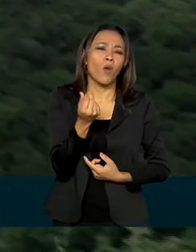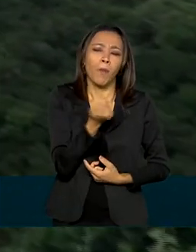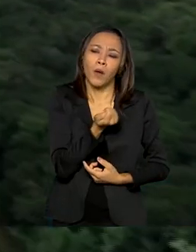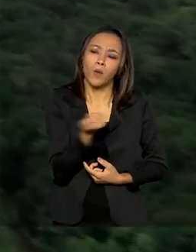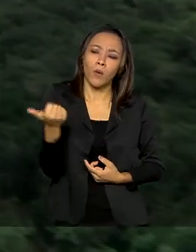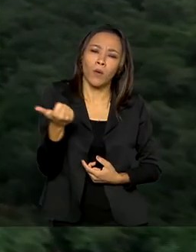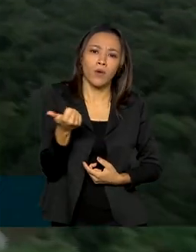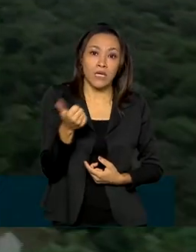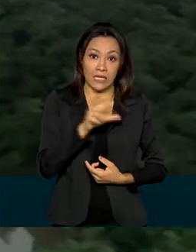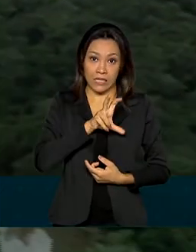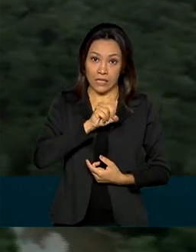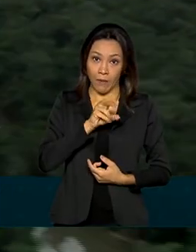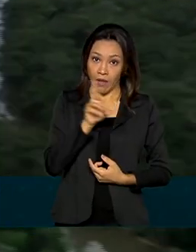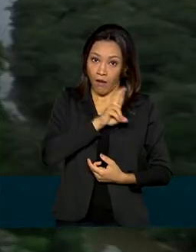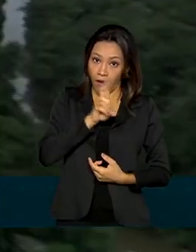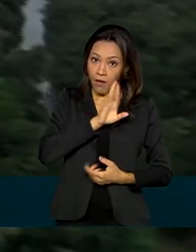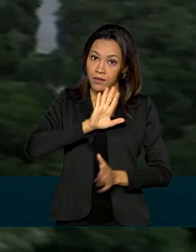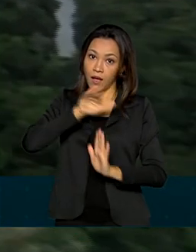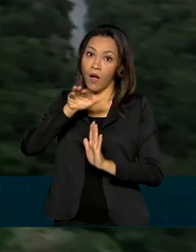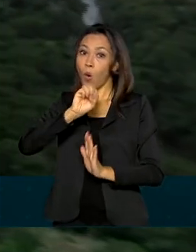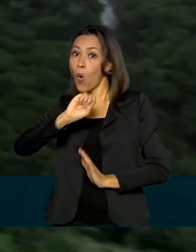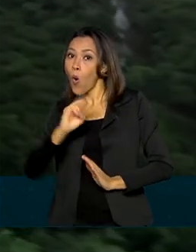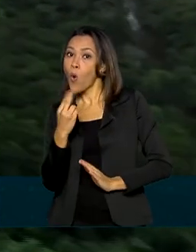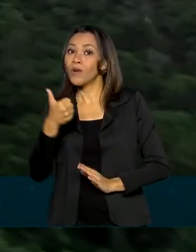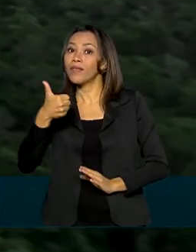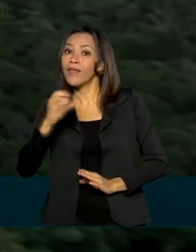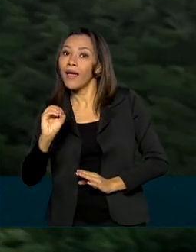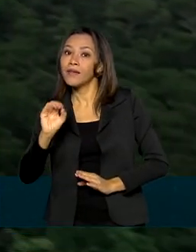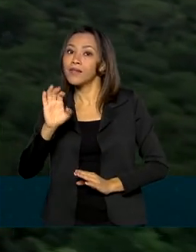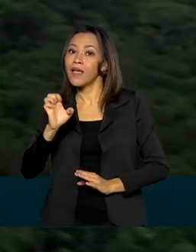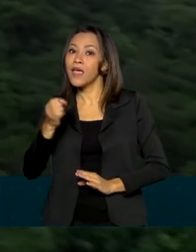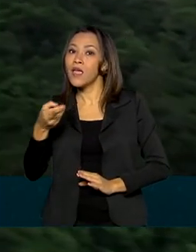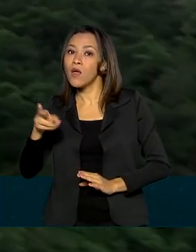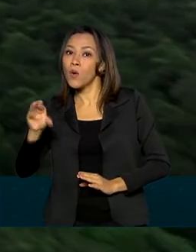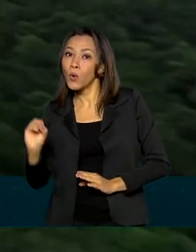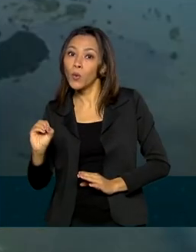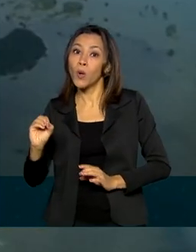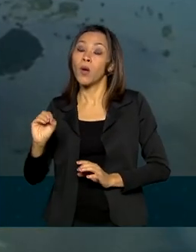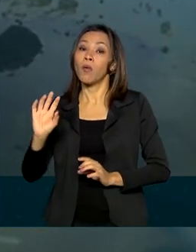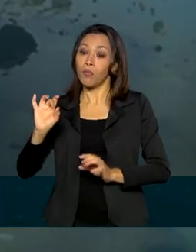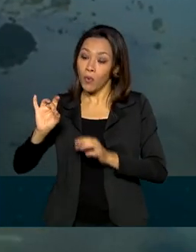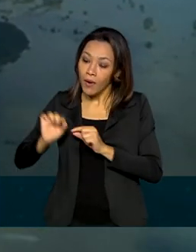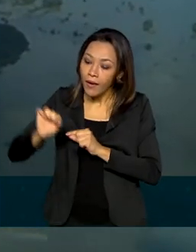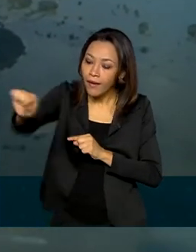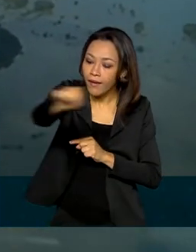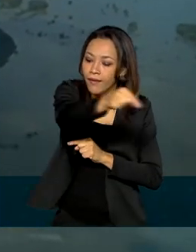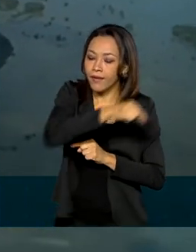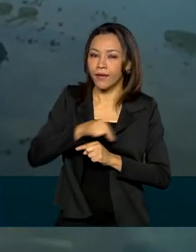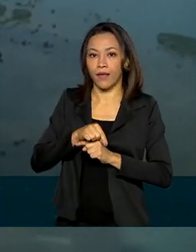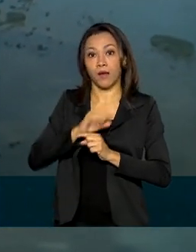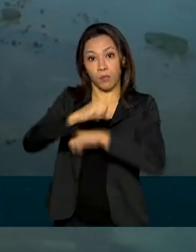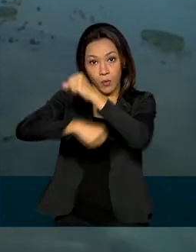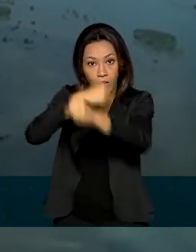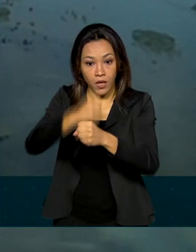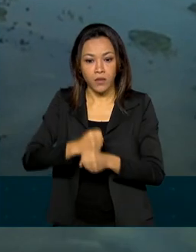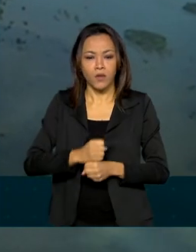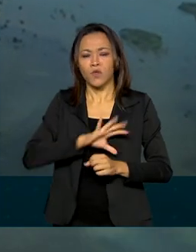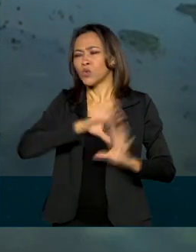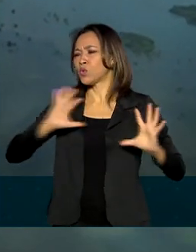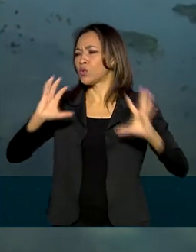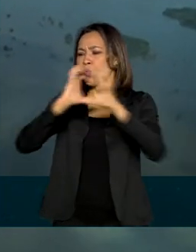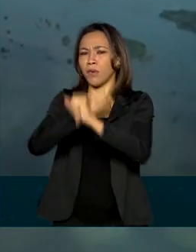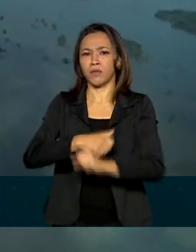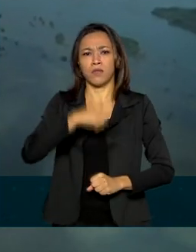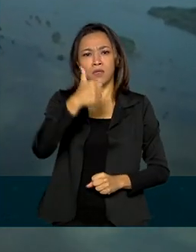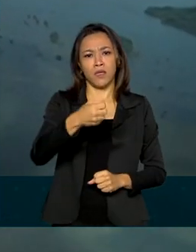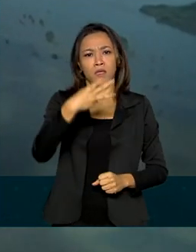são de R$,00 ou R$ 10,00 por hectare ao ano. Ao todo, 132 unidades da